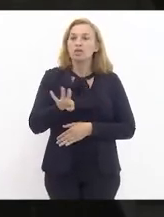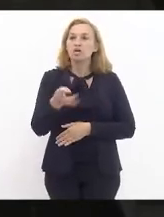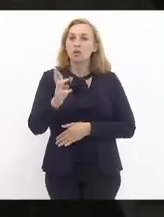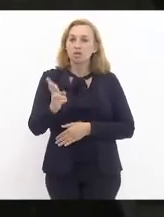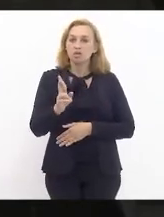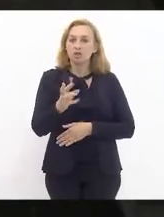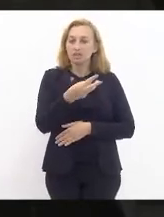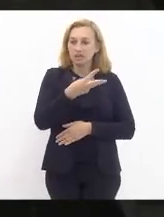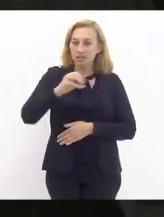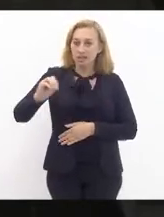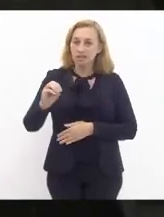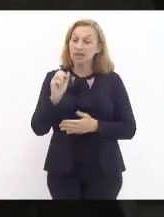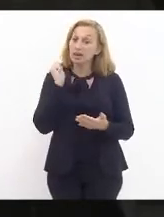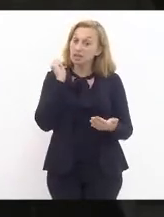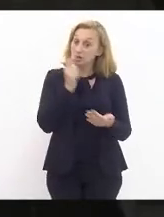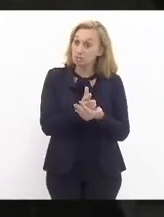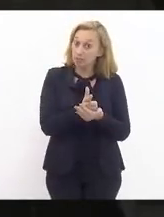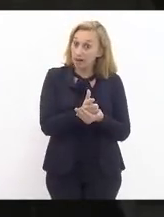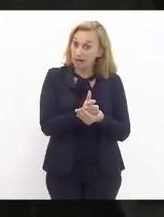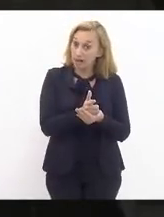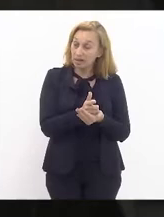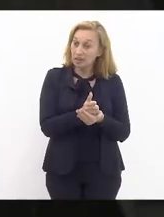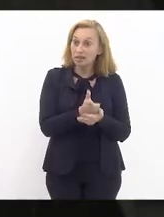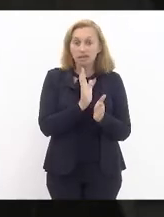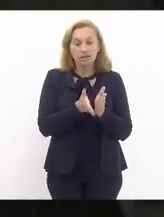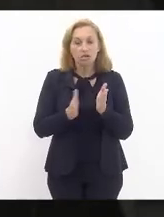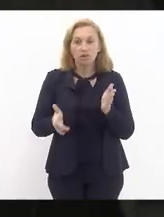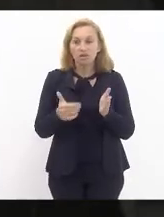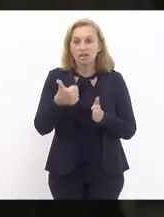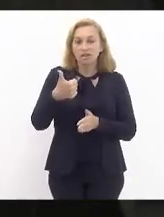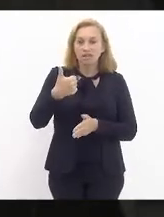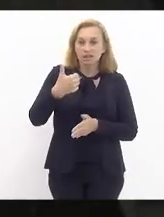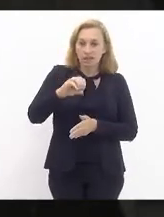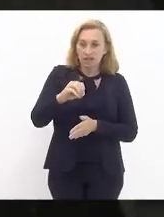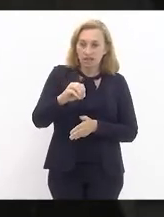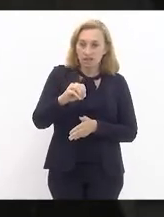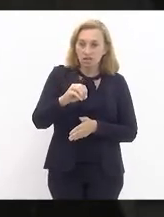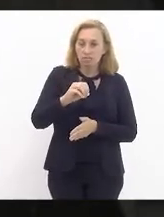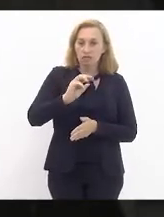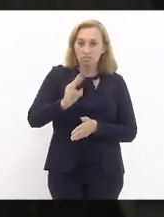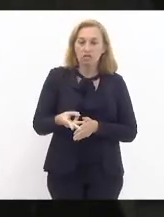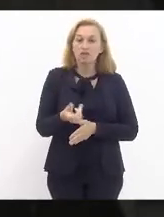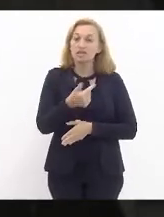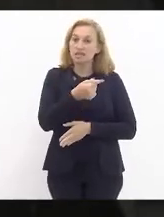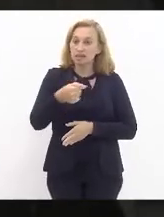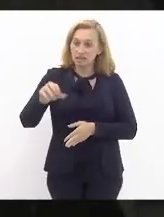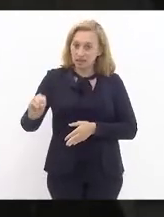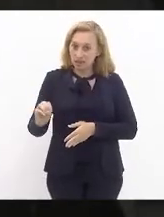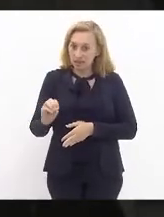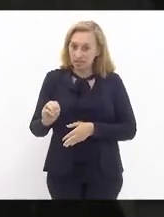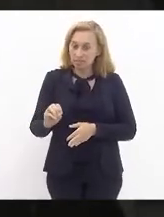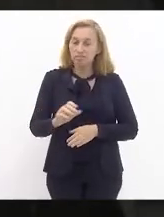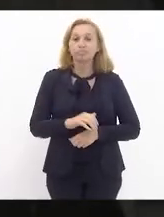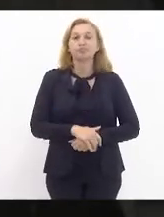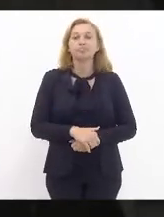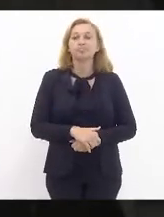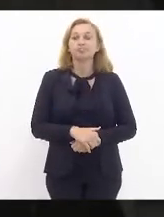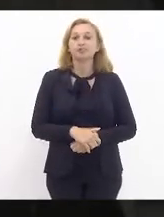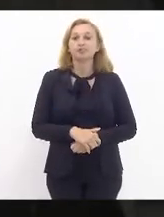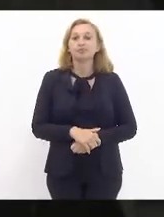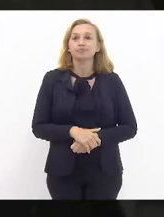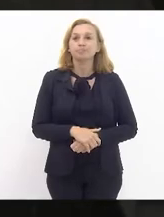E as pagas na ordem de 10 bilhões e 700. Por via de consequência,